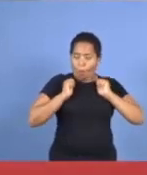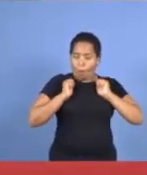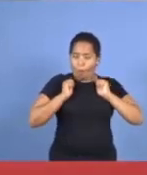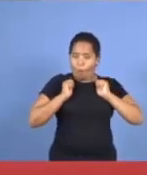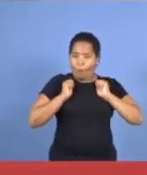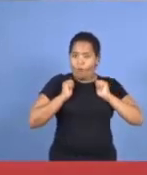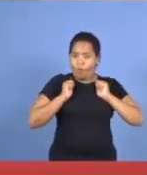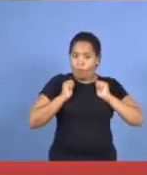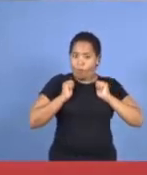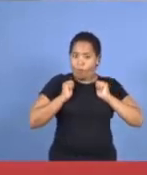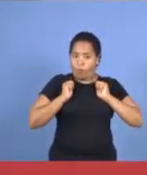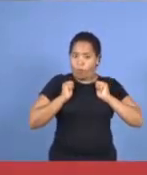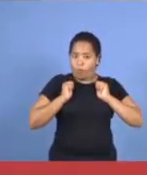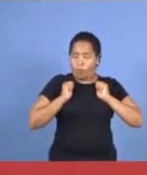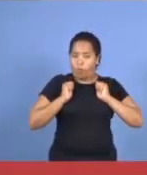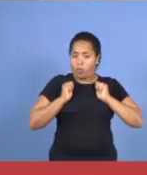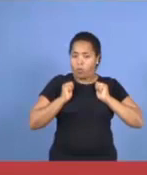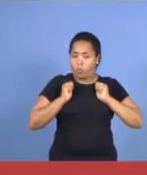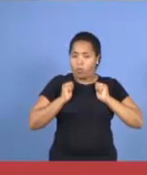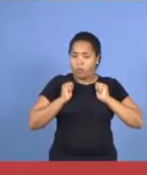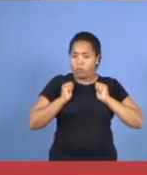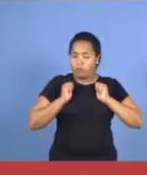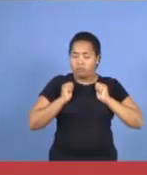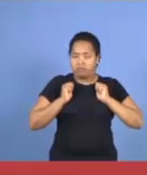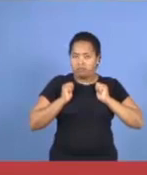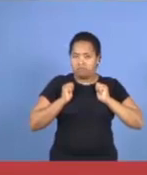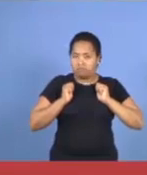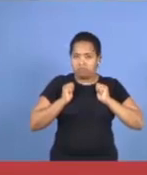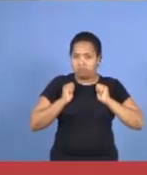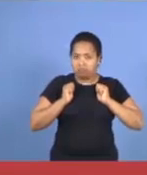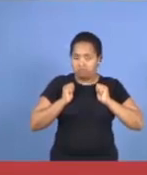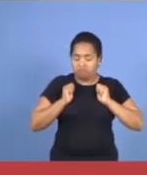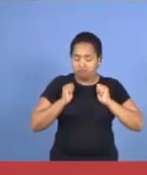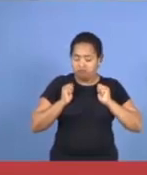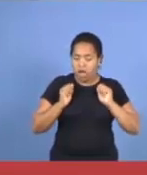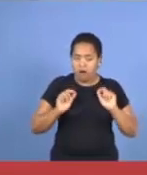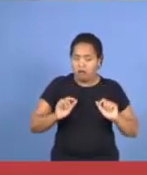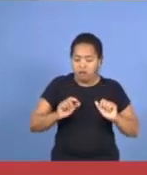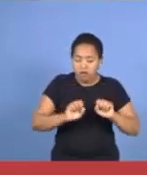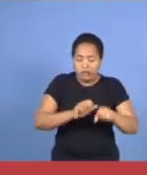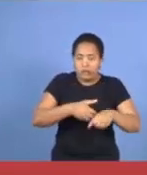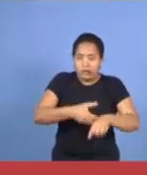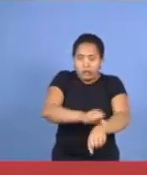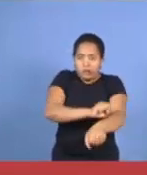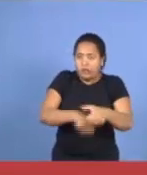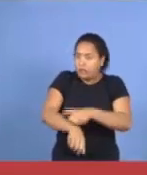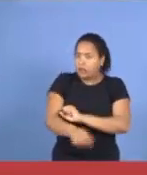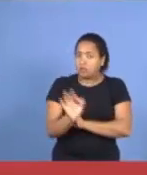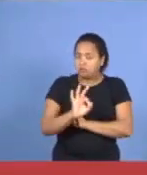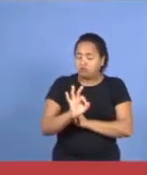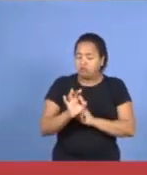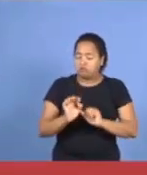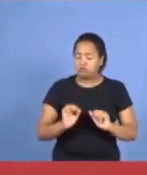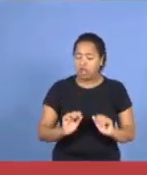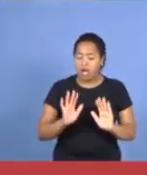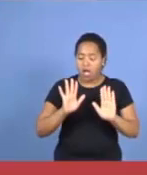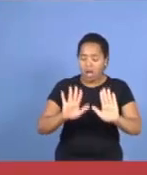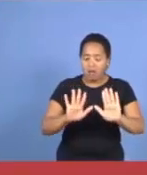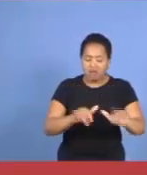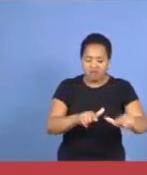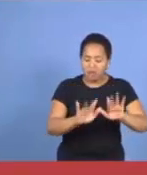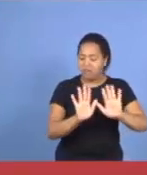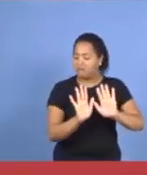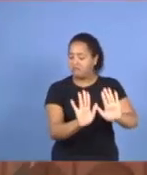Senhor, né? Do seu Senhor. Eles não se subordinaram a realizar o trabalho do Senhor. Se julgaram importantes, se julgaram...